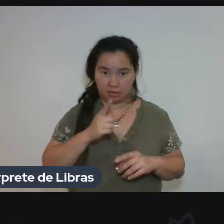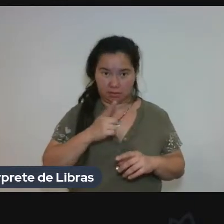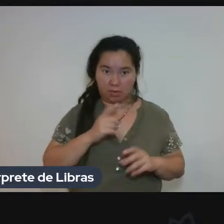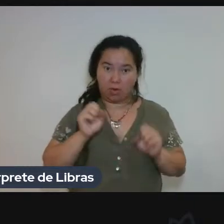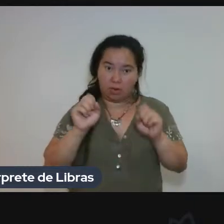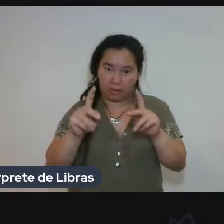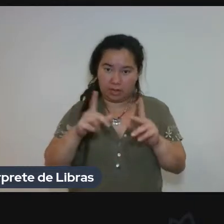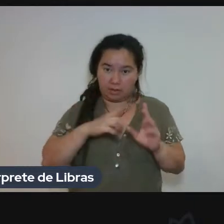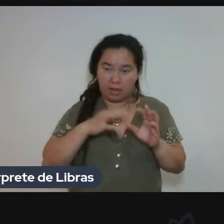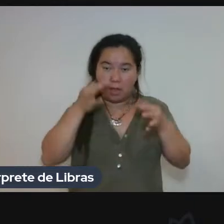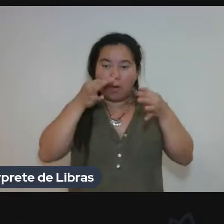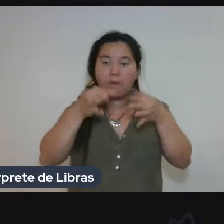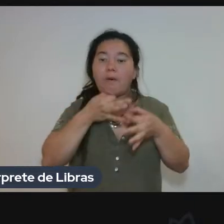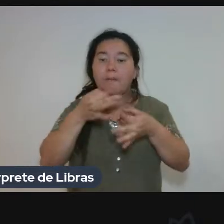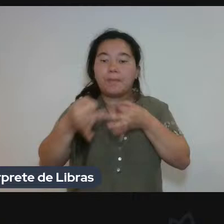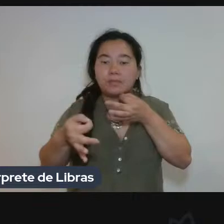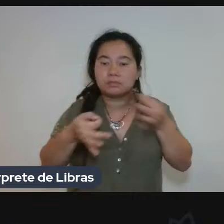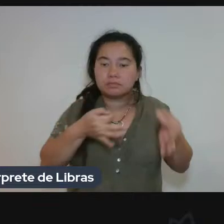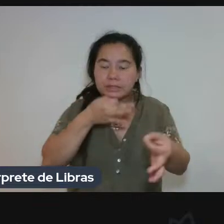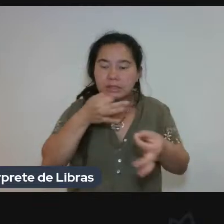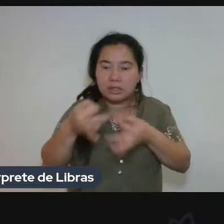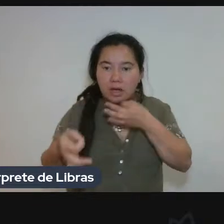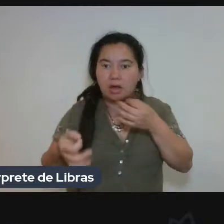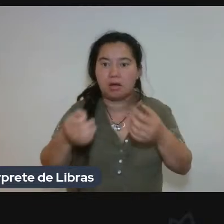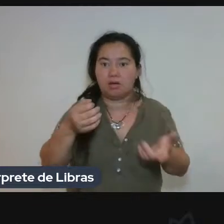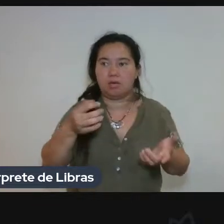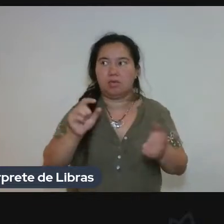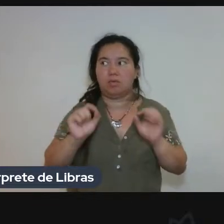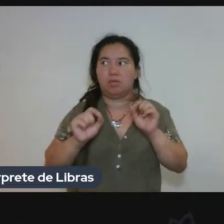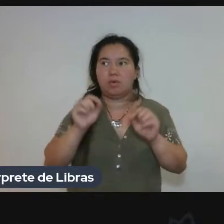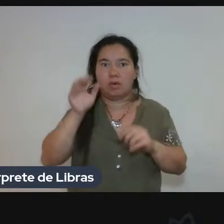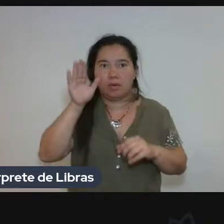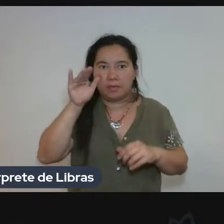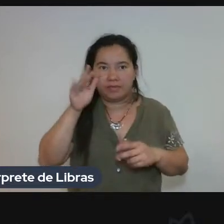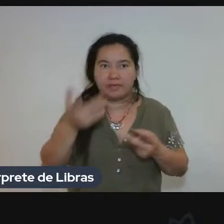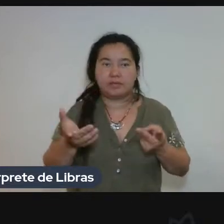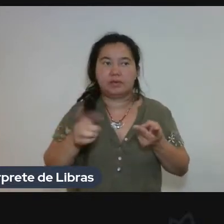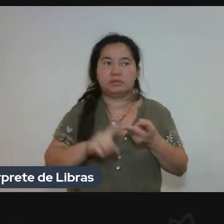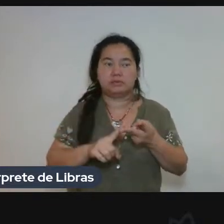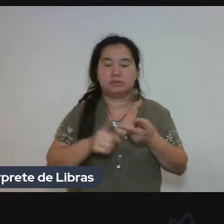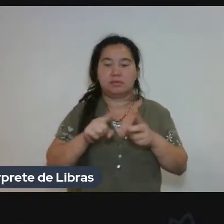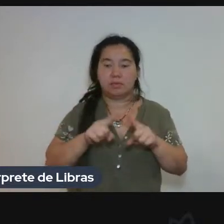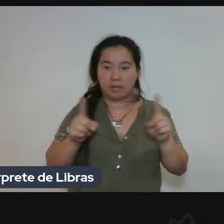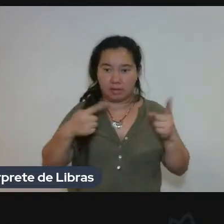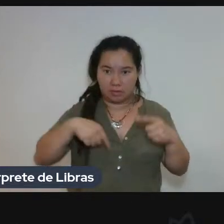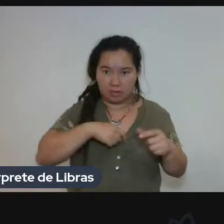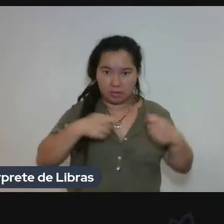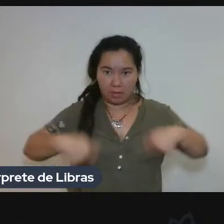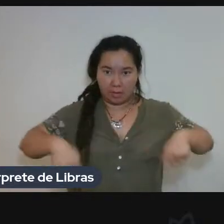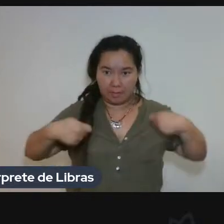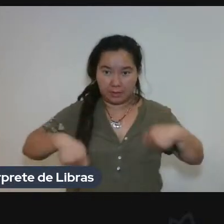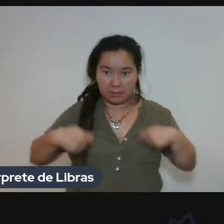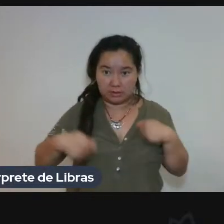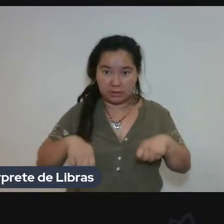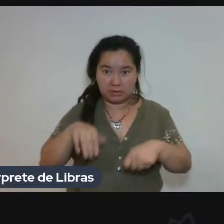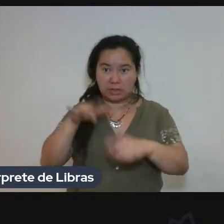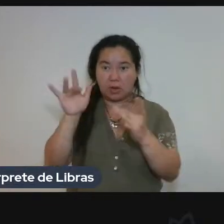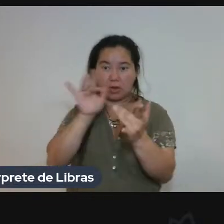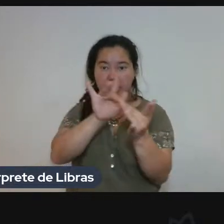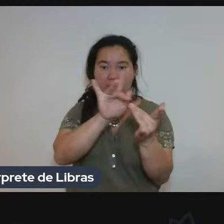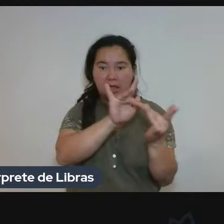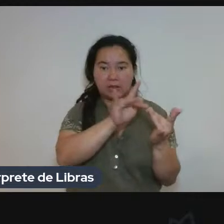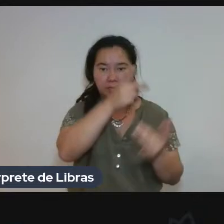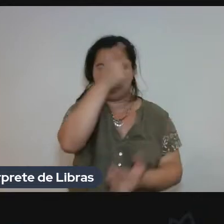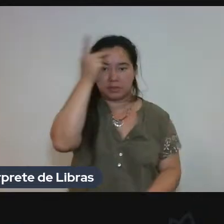muito pontuais, mas aí você tem que chamar um pessoal teórico para te dar